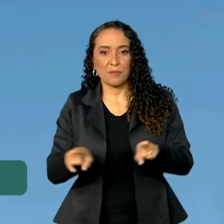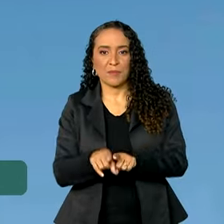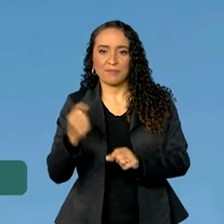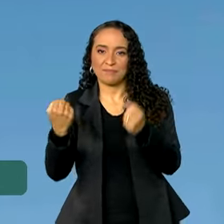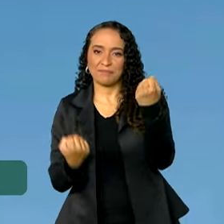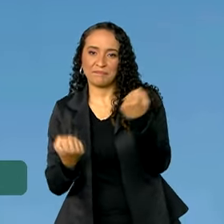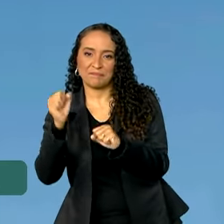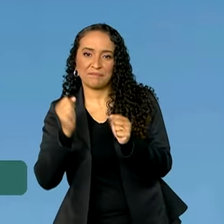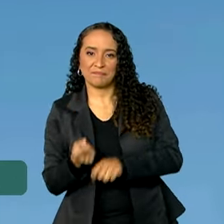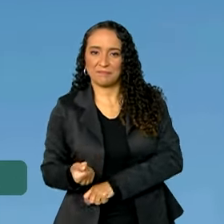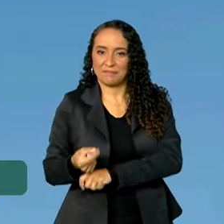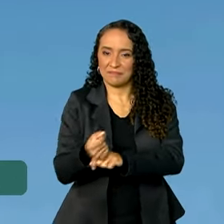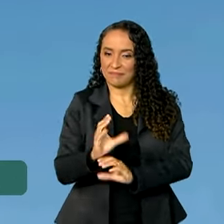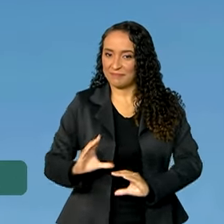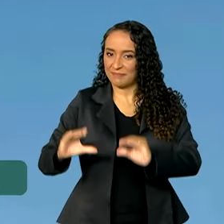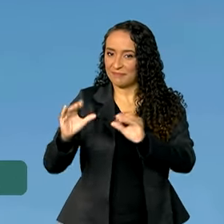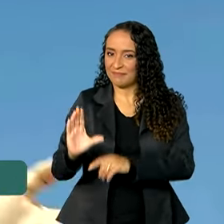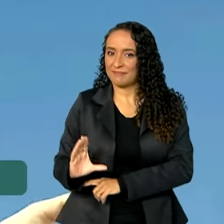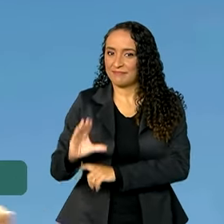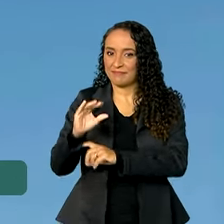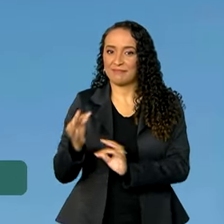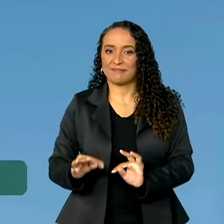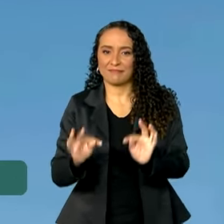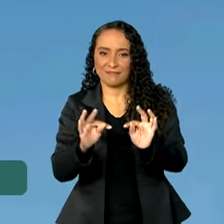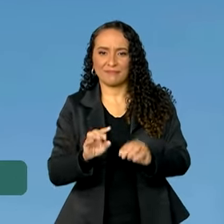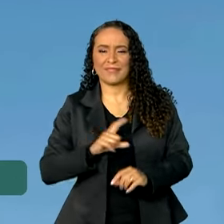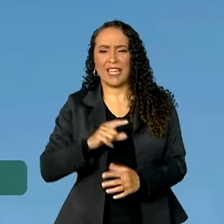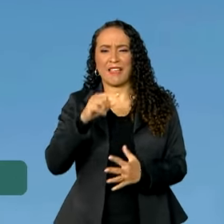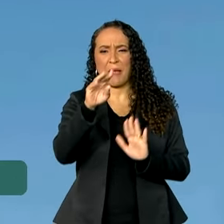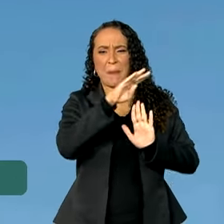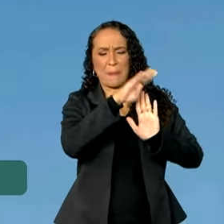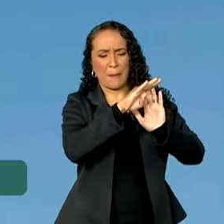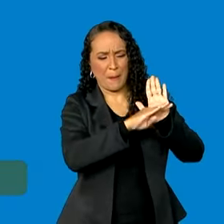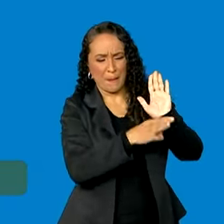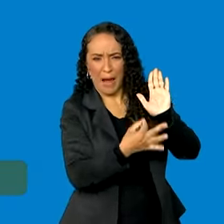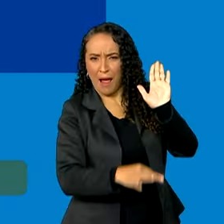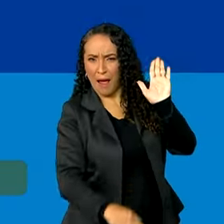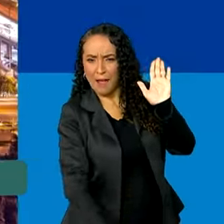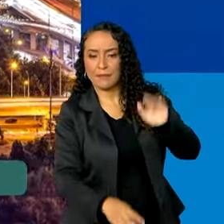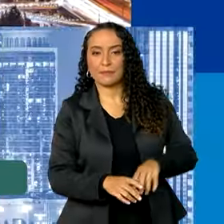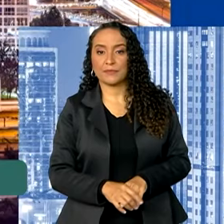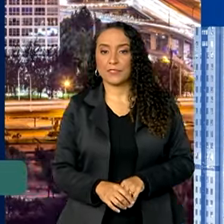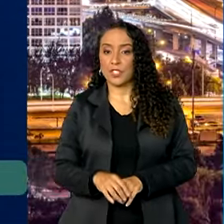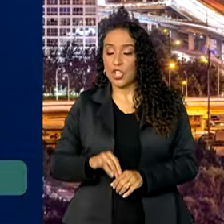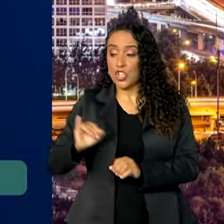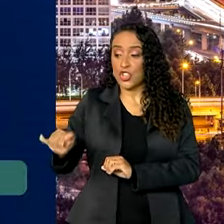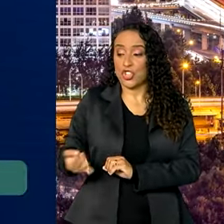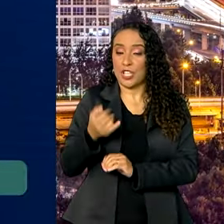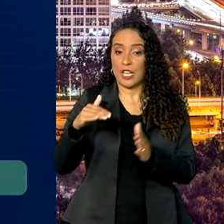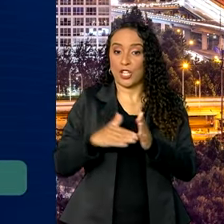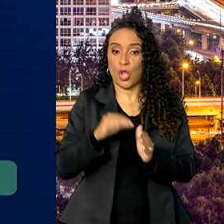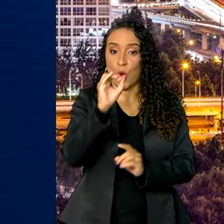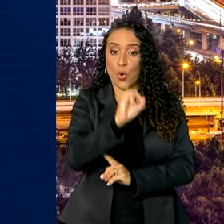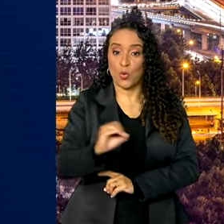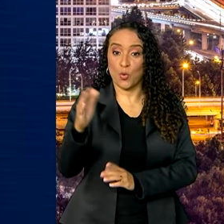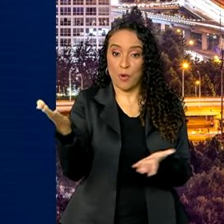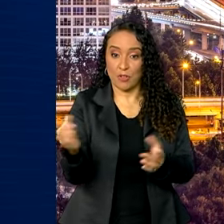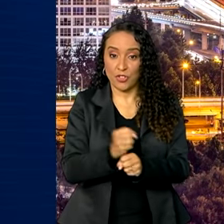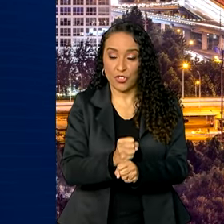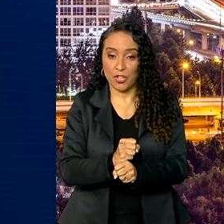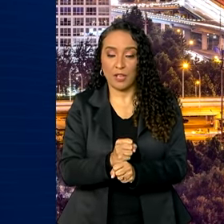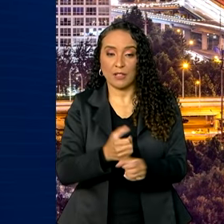indústria, finanças, ciência e tecnologia. Enfim, é uma lista que não acaba mais. De janeiro a outubro deste ano, o